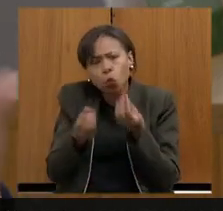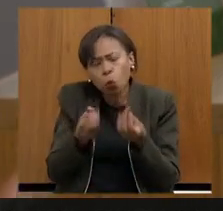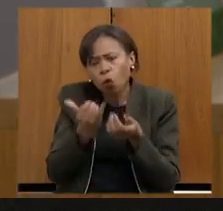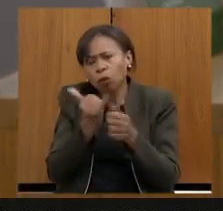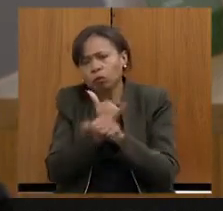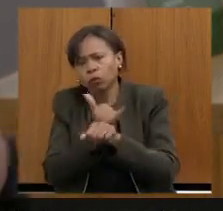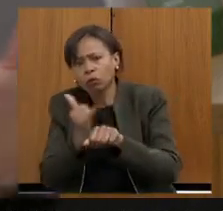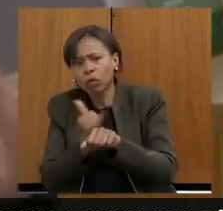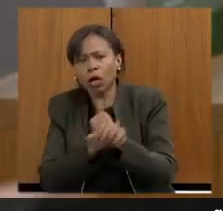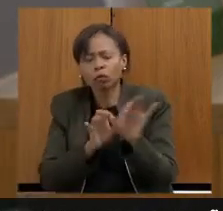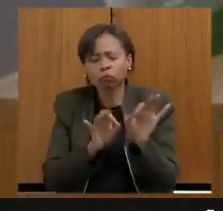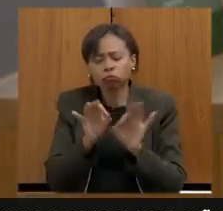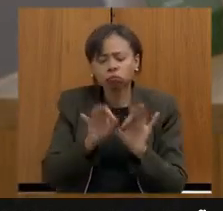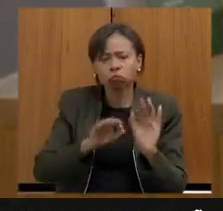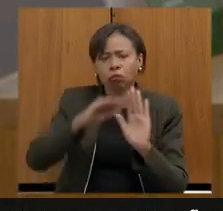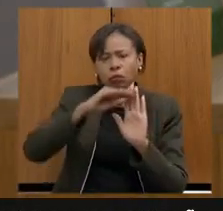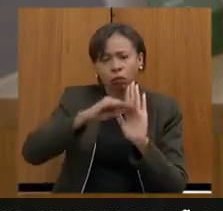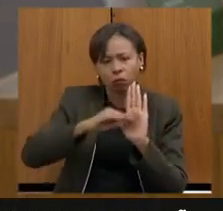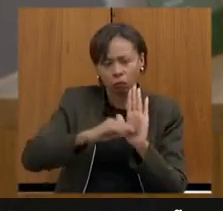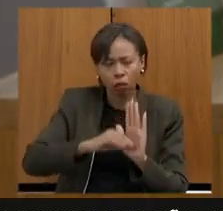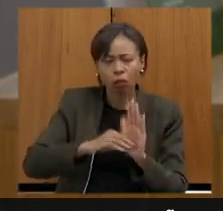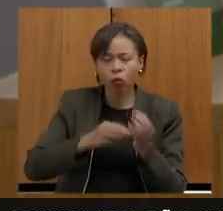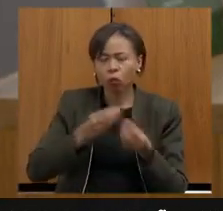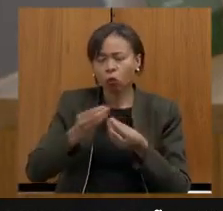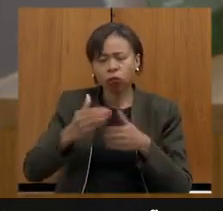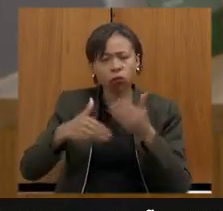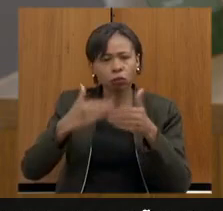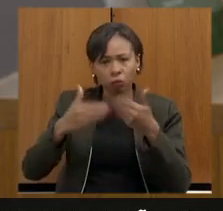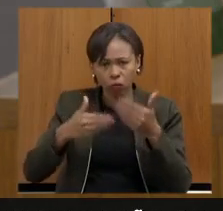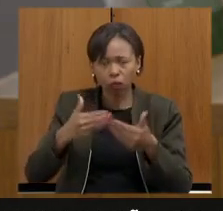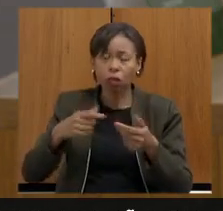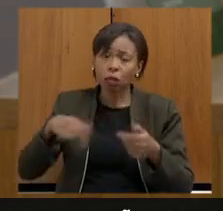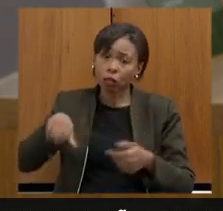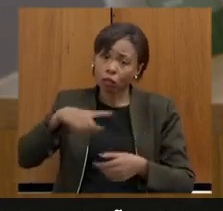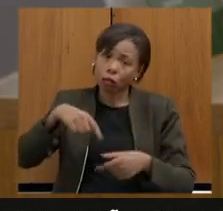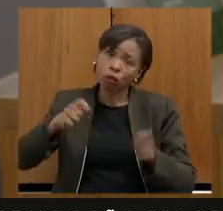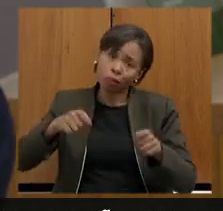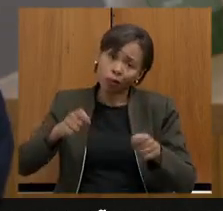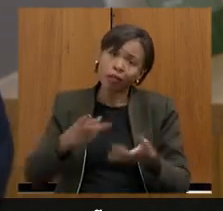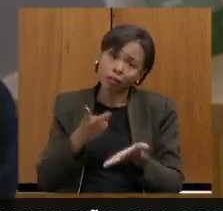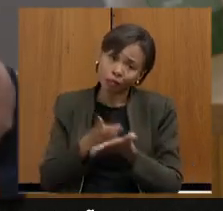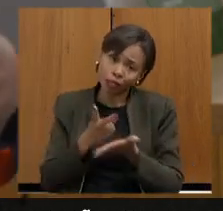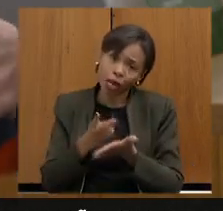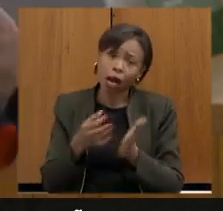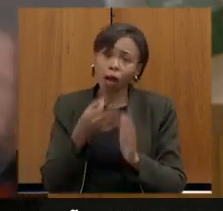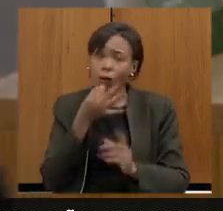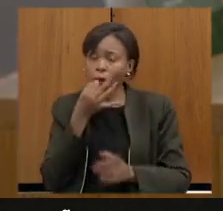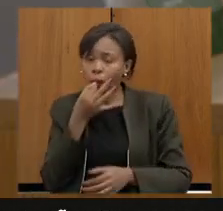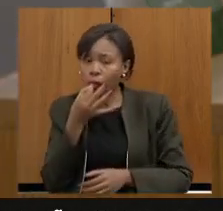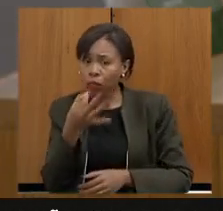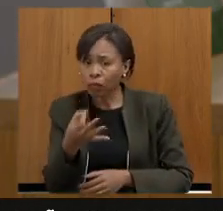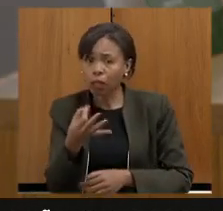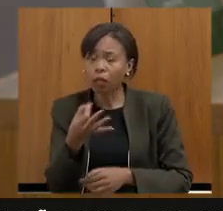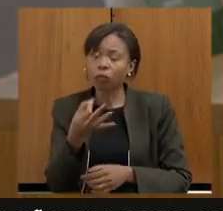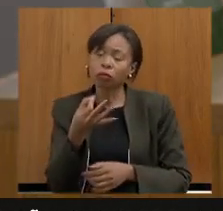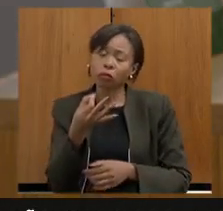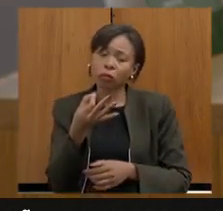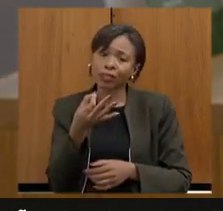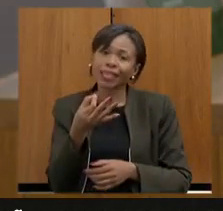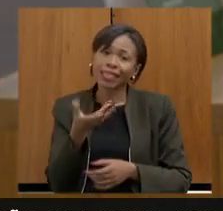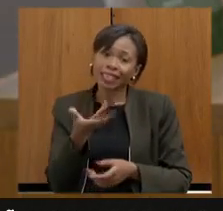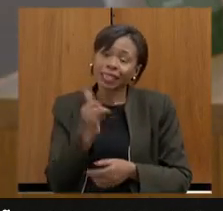e desses programas do projeto também para que a gente possa continuar também opinando dando os